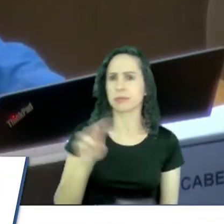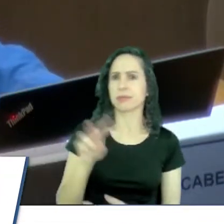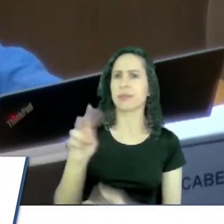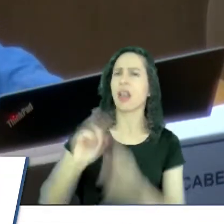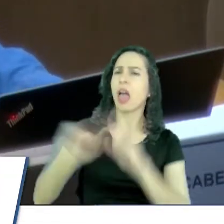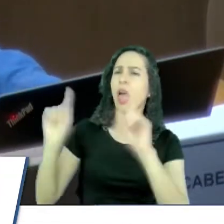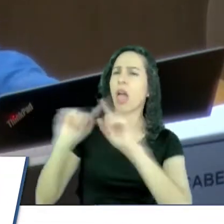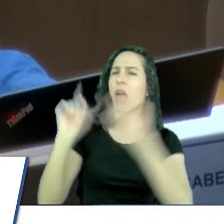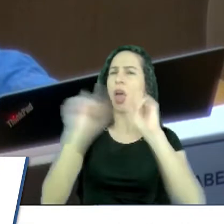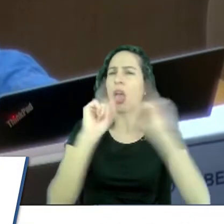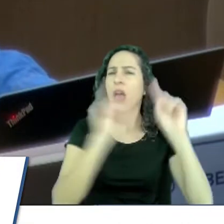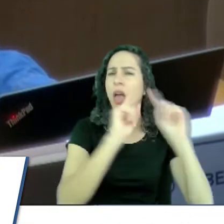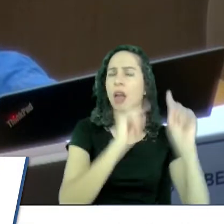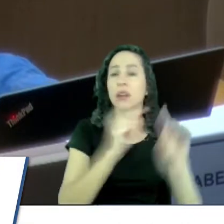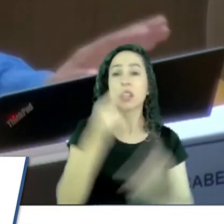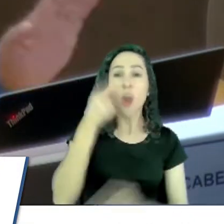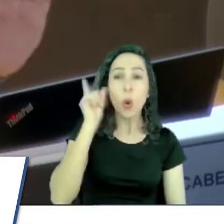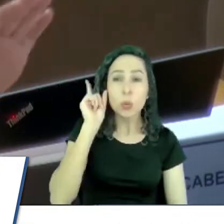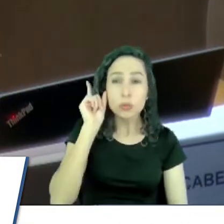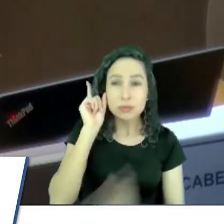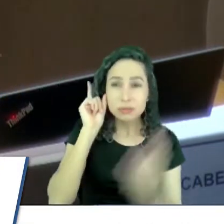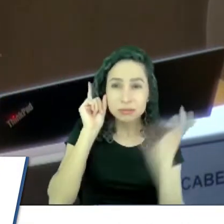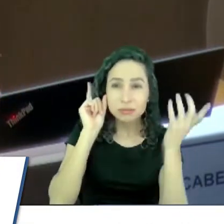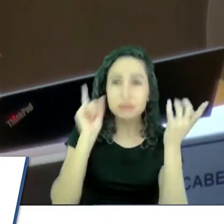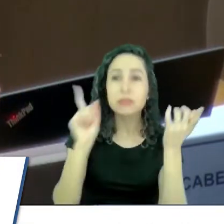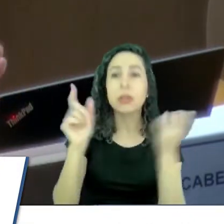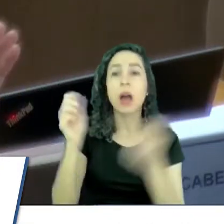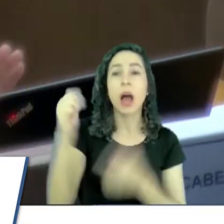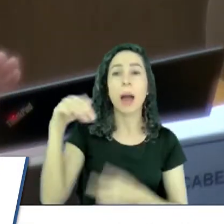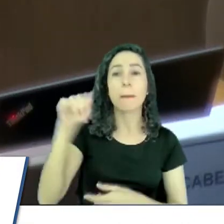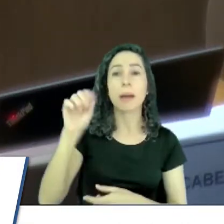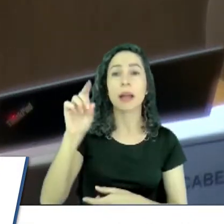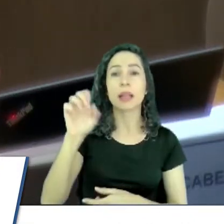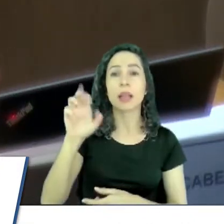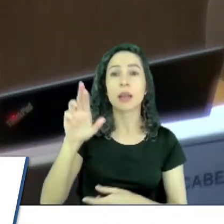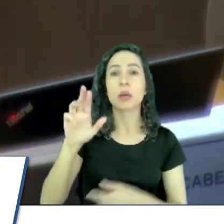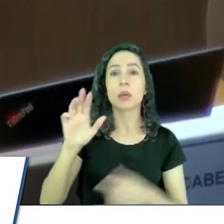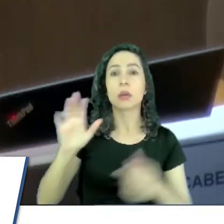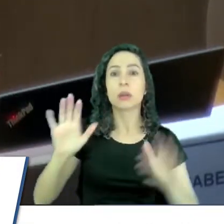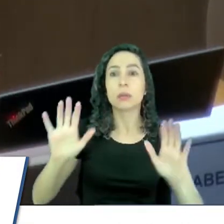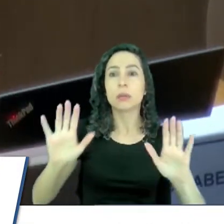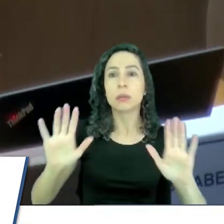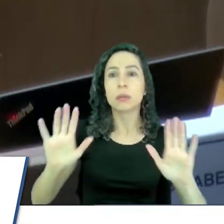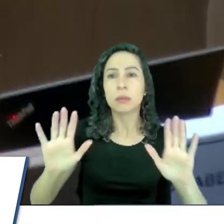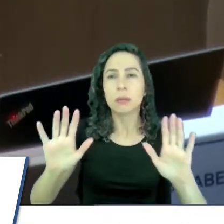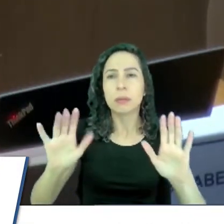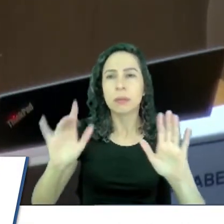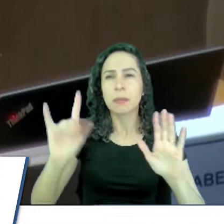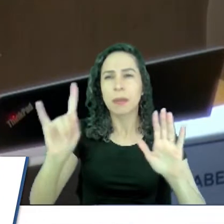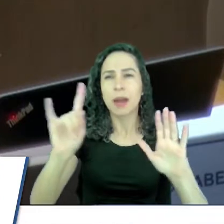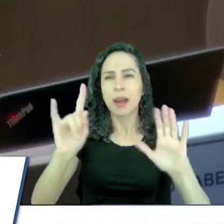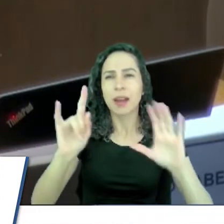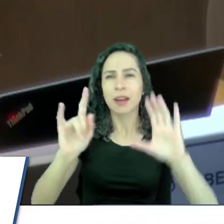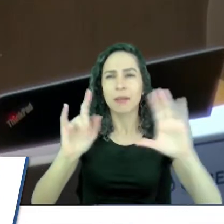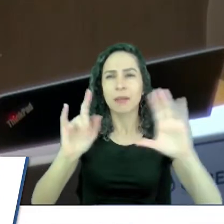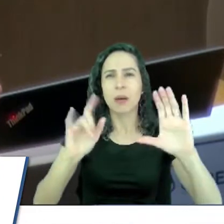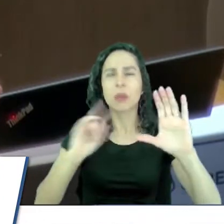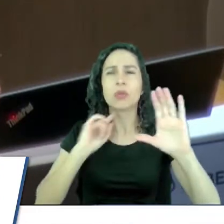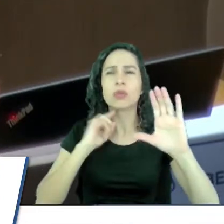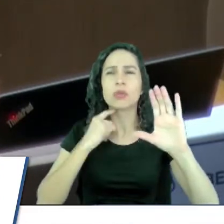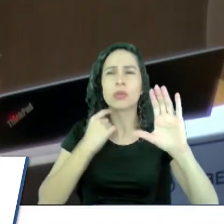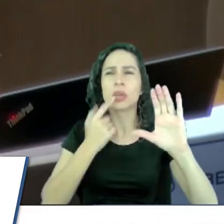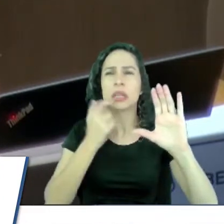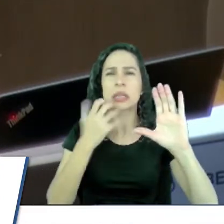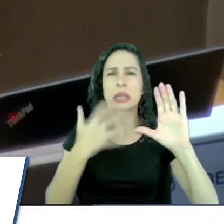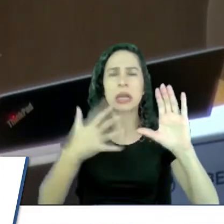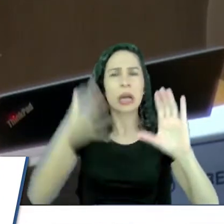que aconteceu ontem com o senhor Madeu, na hora que ele pôs a mão perto da cama e foi filmado, a mão suja de sangue, a cabeça suja